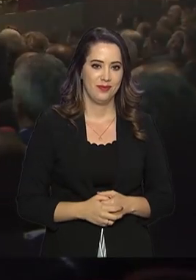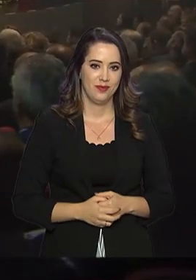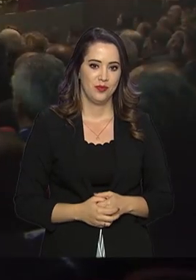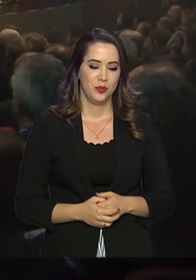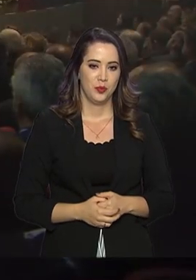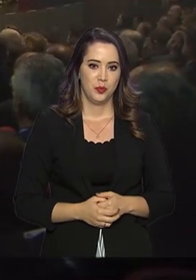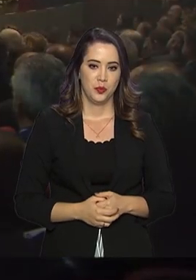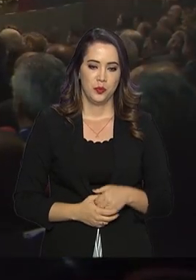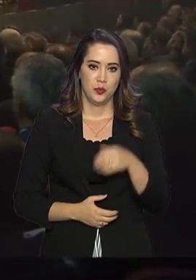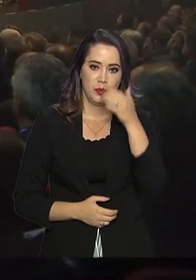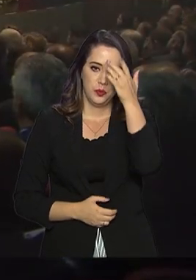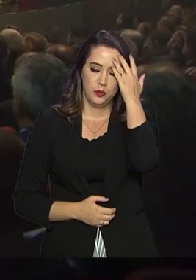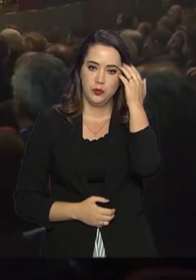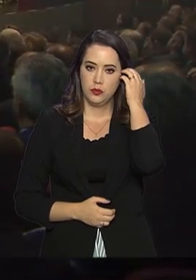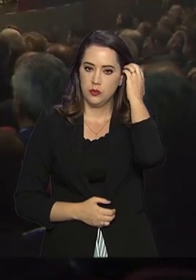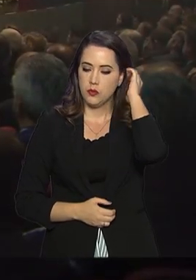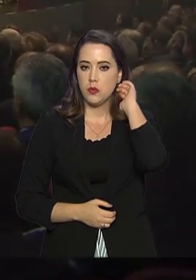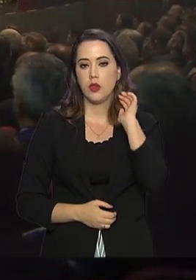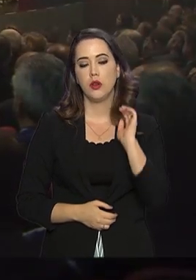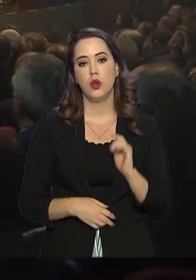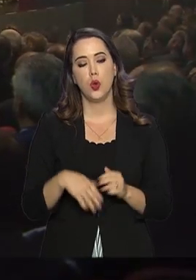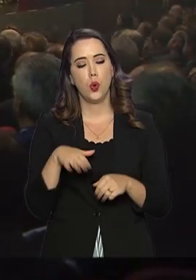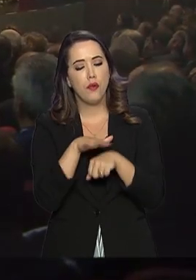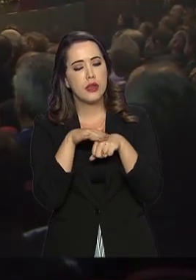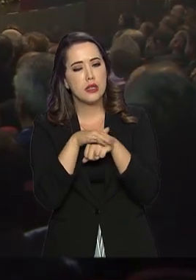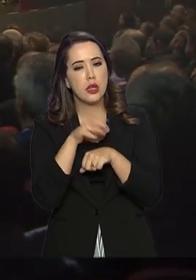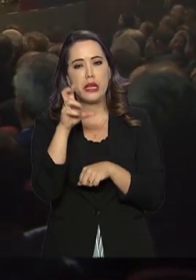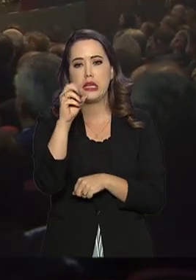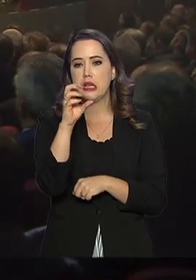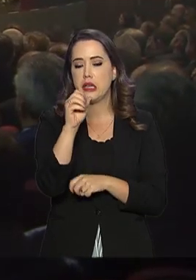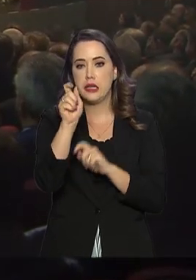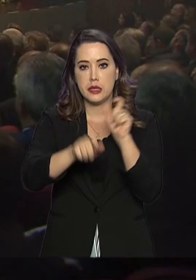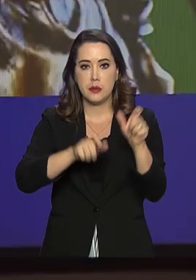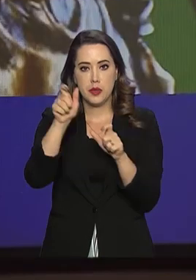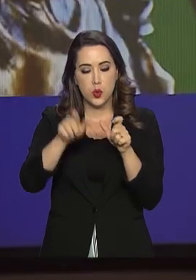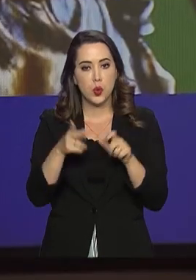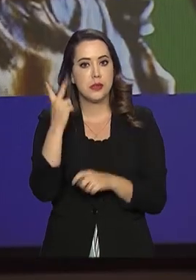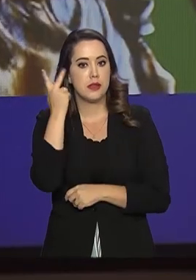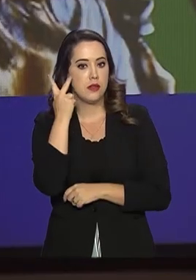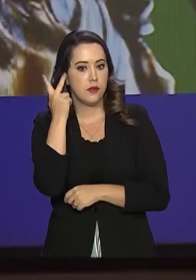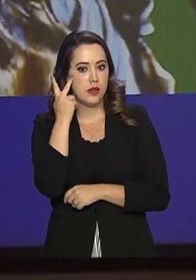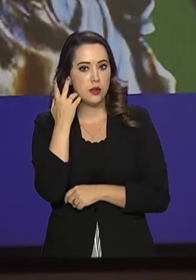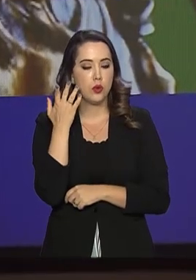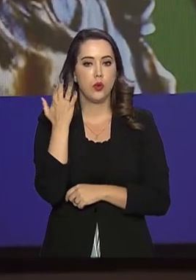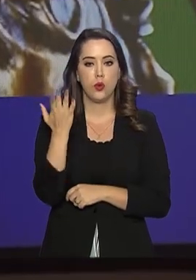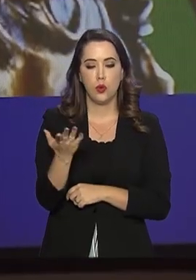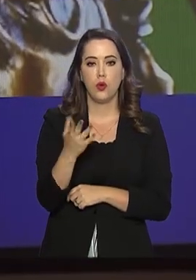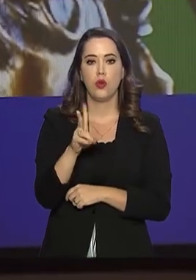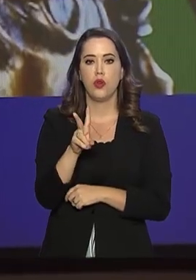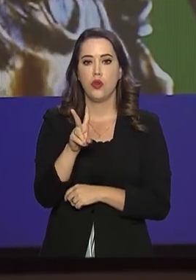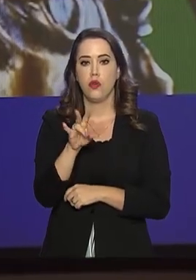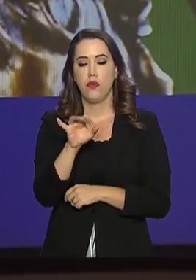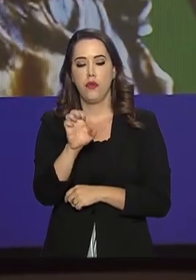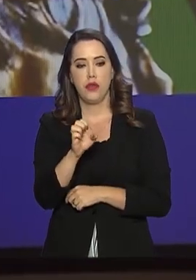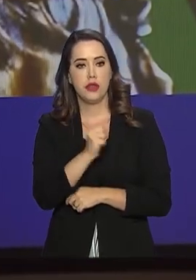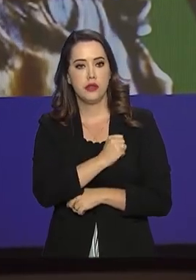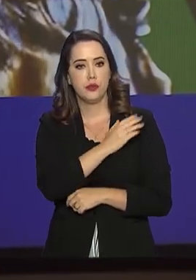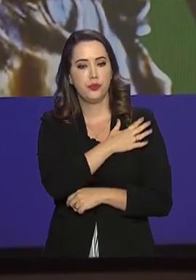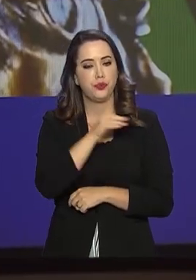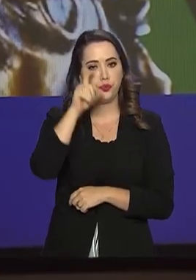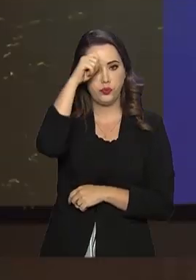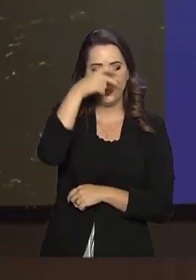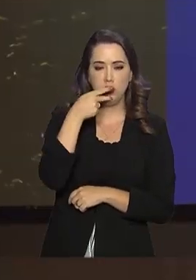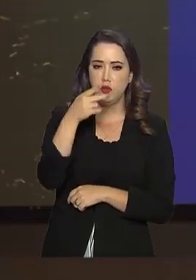Ao falar para cerca de 500 empresários baianos na sede da Fê Comércio em Salvador, o vice-presidente Hamilton Mourão comentou a